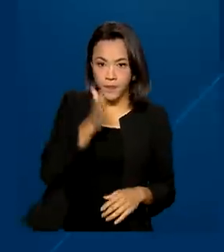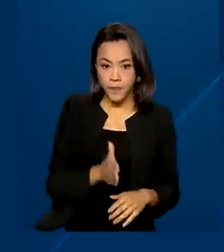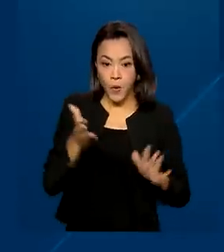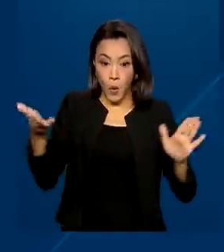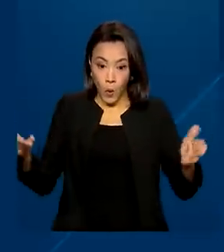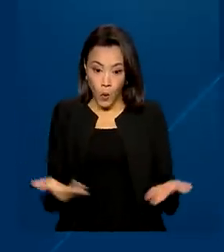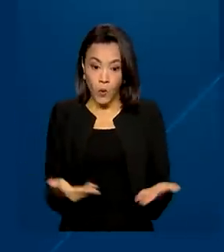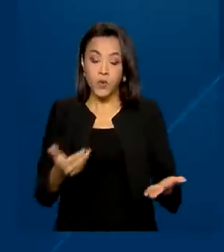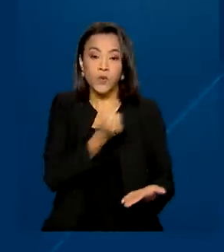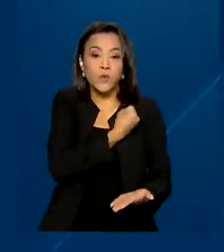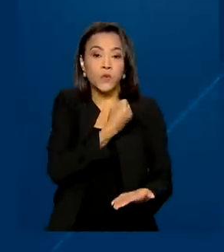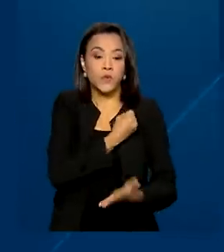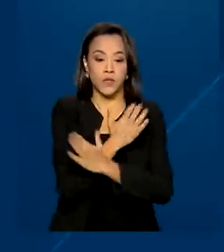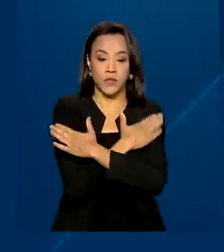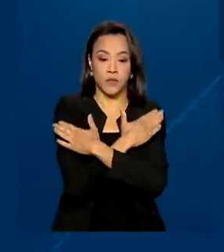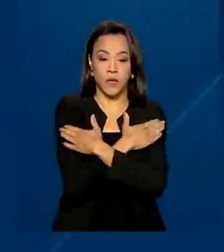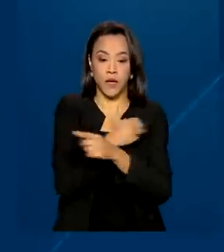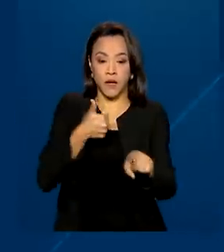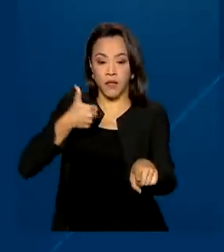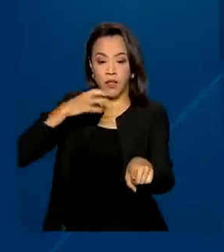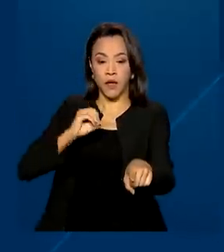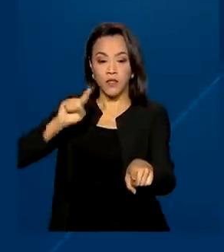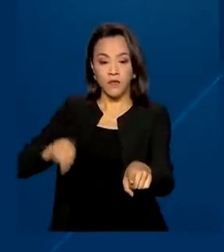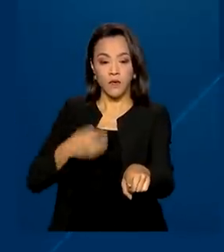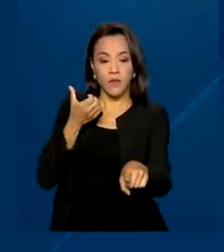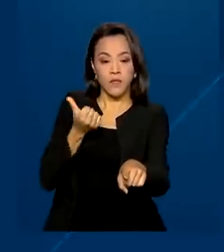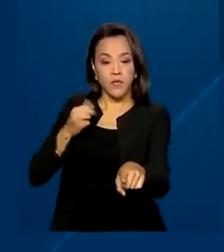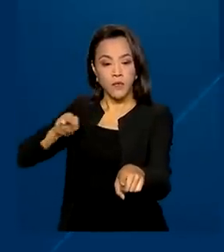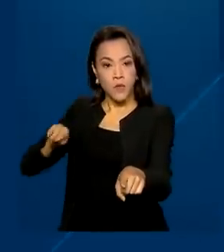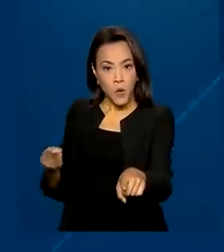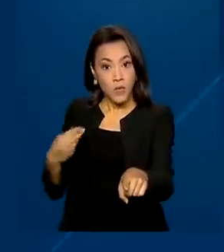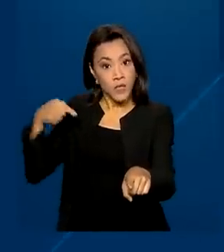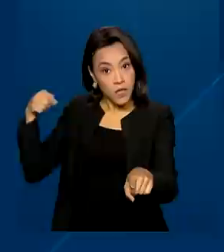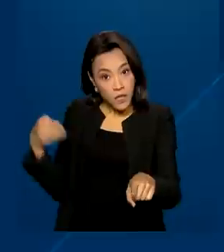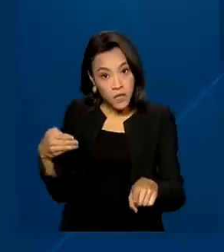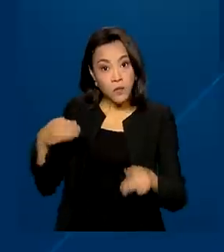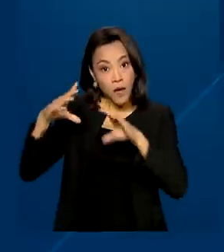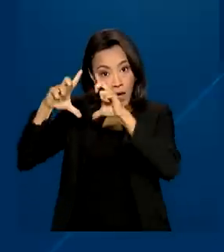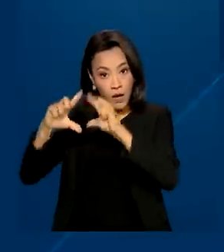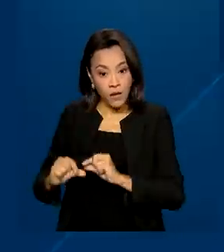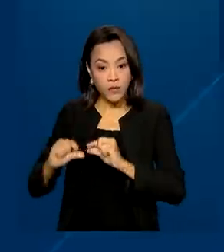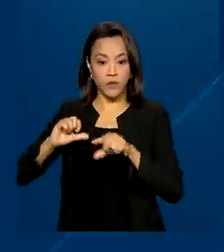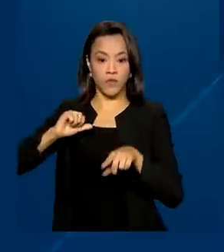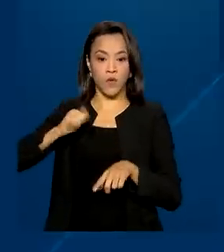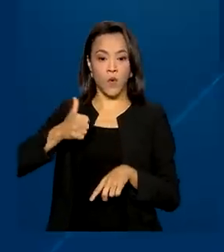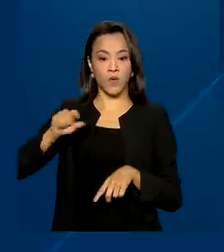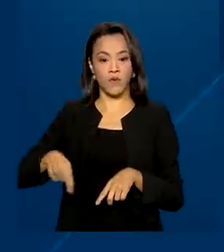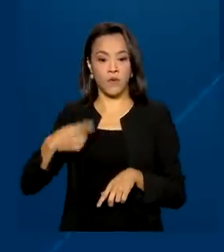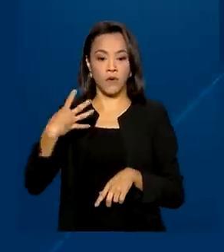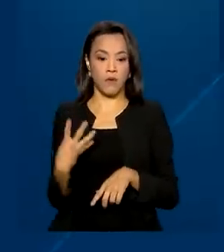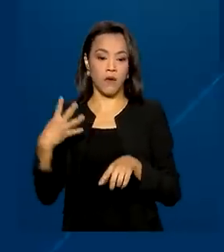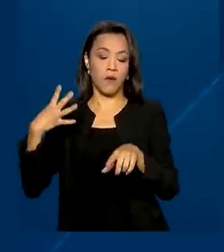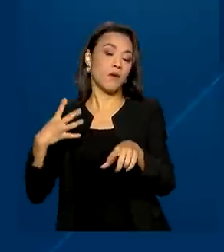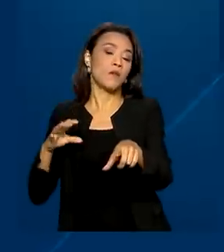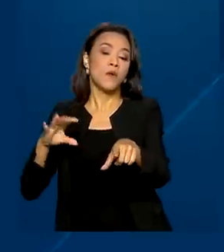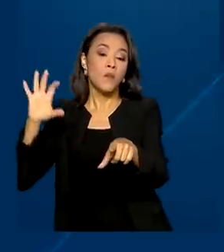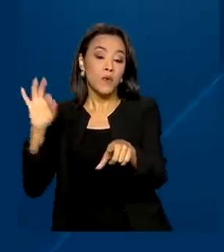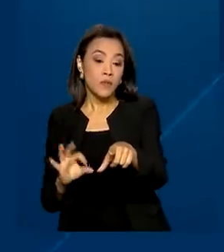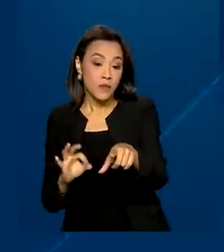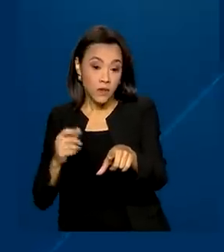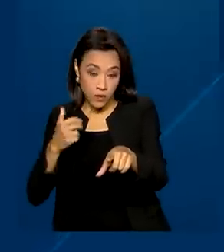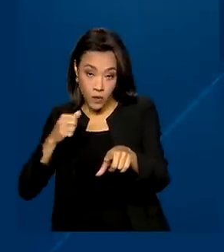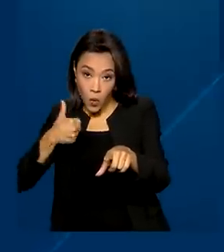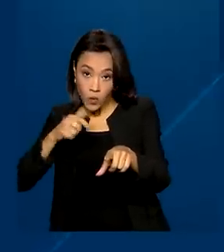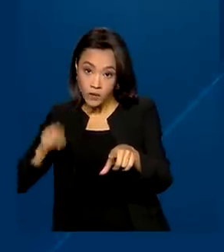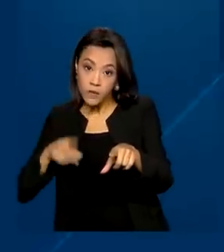número de desempregados chega a 10,6 milhões, uma redução de 11,5% em relação ao trimestre anterior,